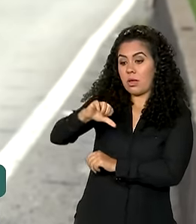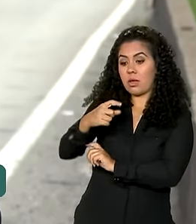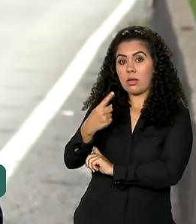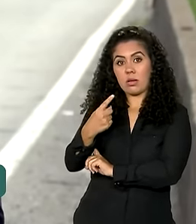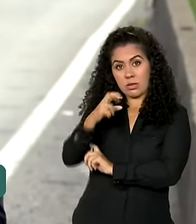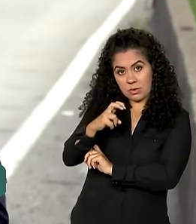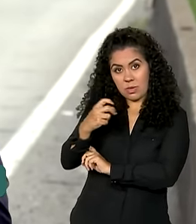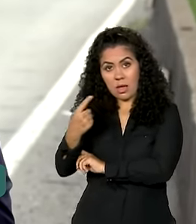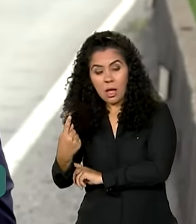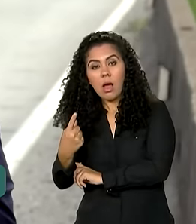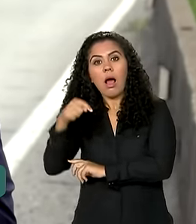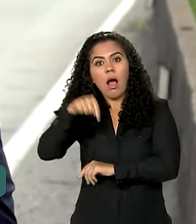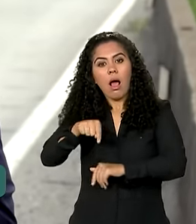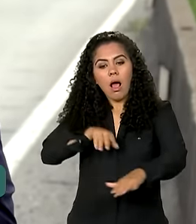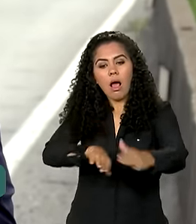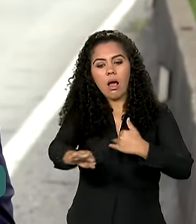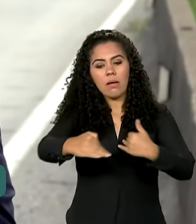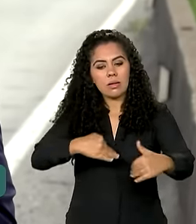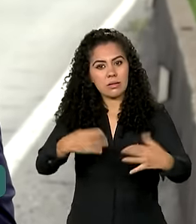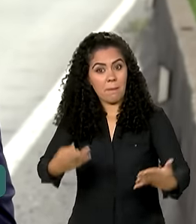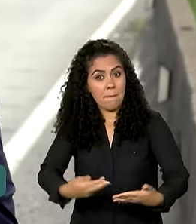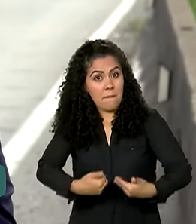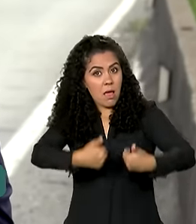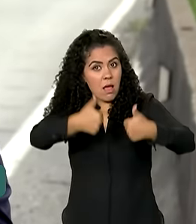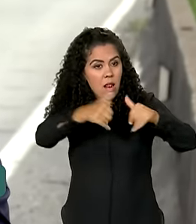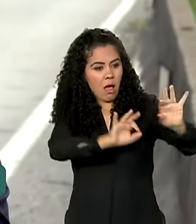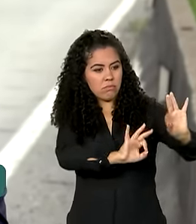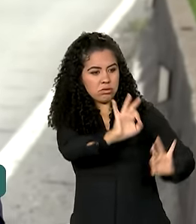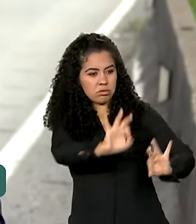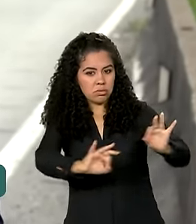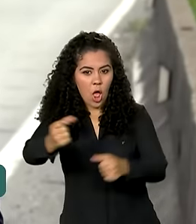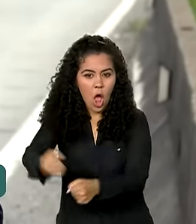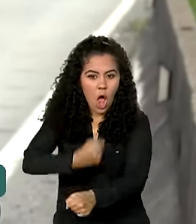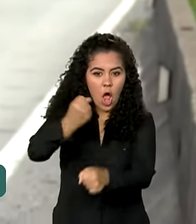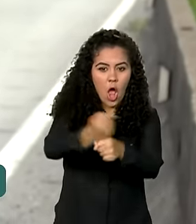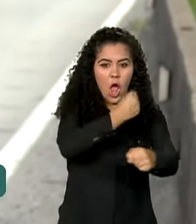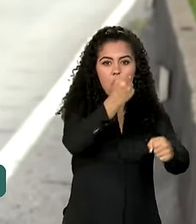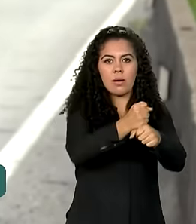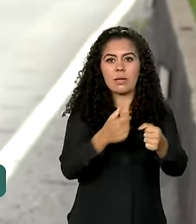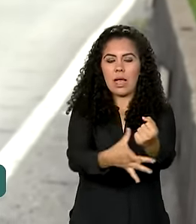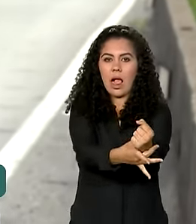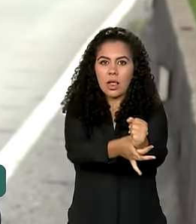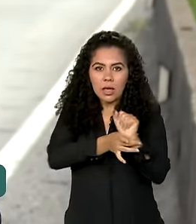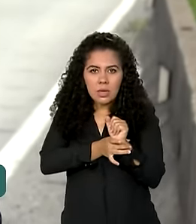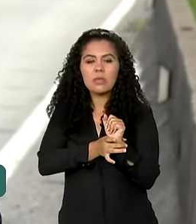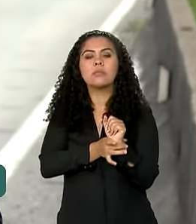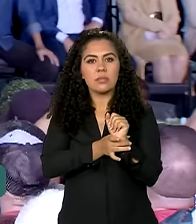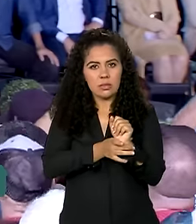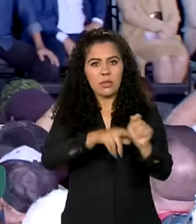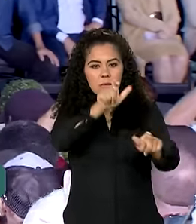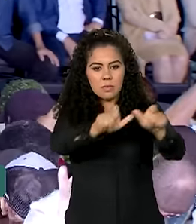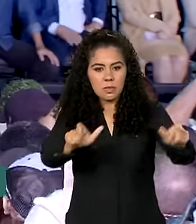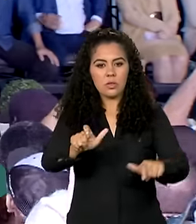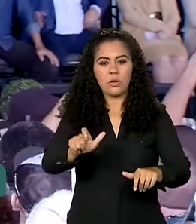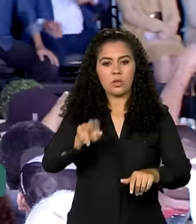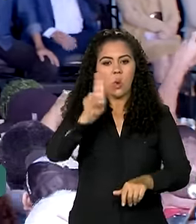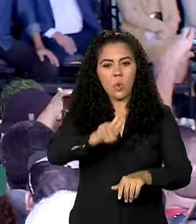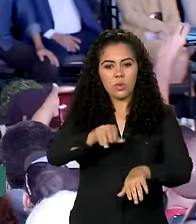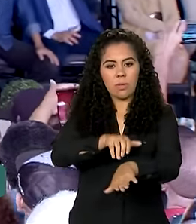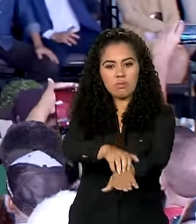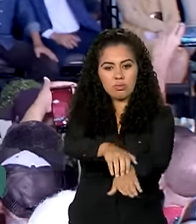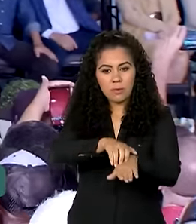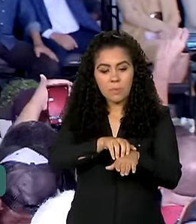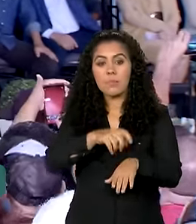rodovia está em processo de modernização com obras que garantem mais segurança aos usuários. Neste sábado,